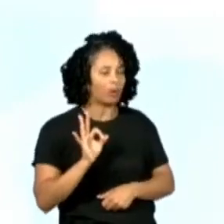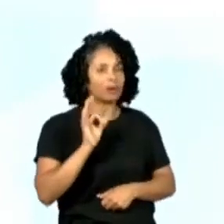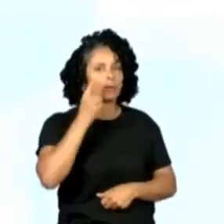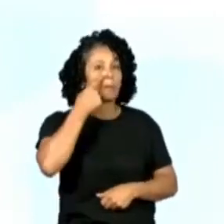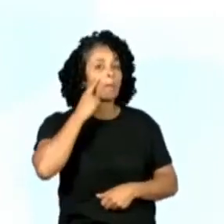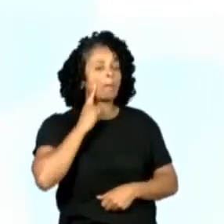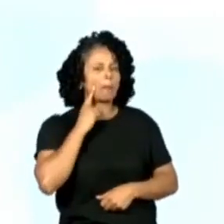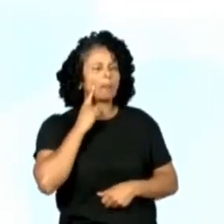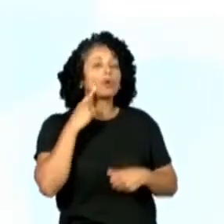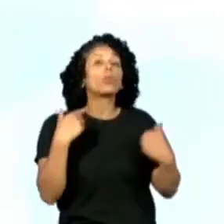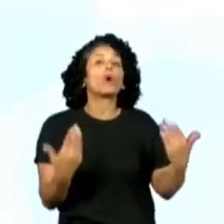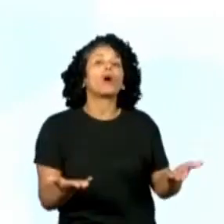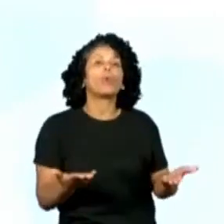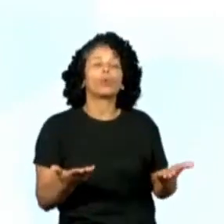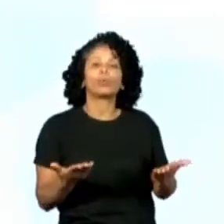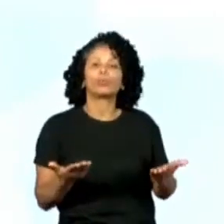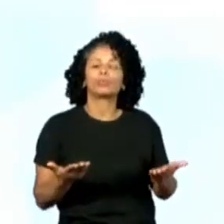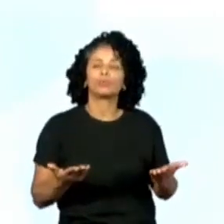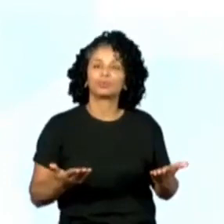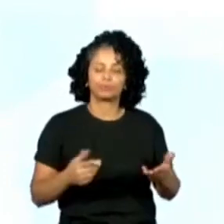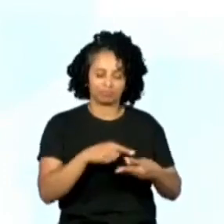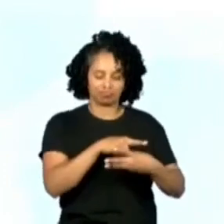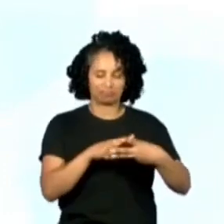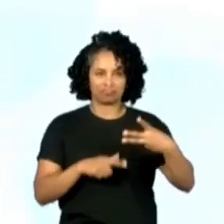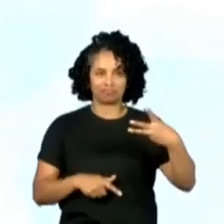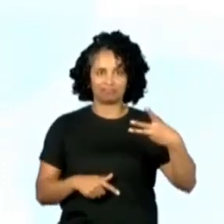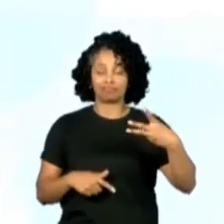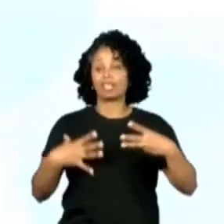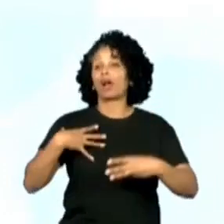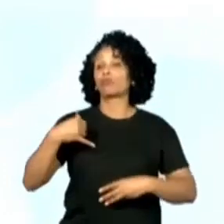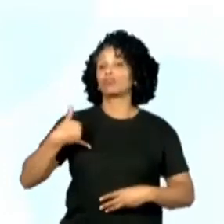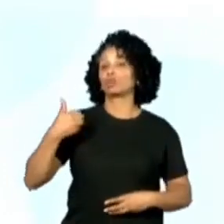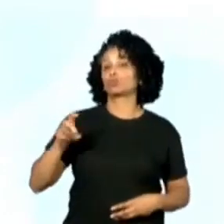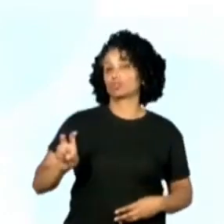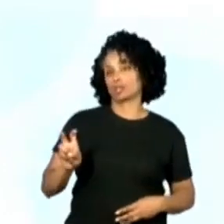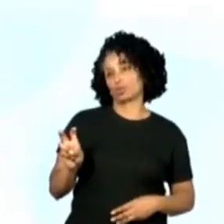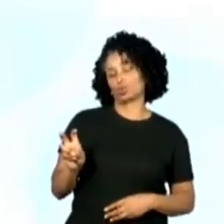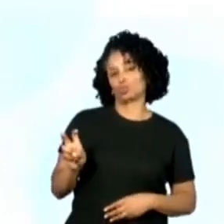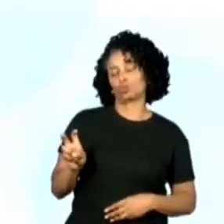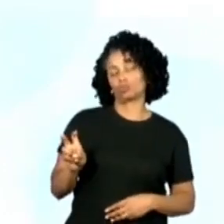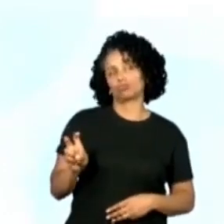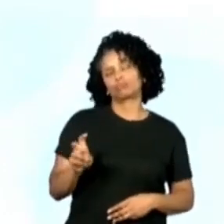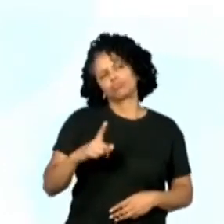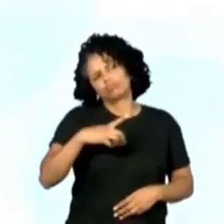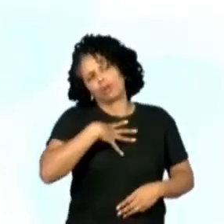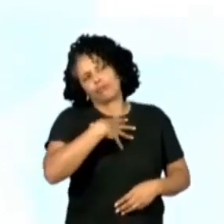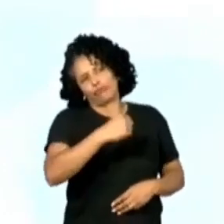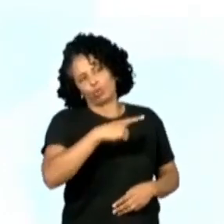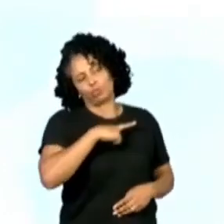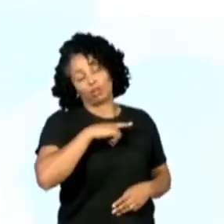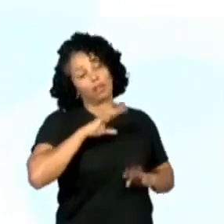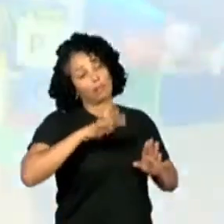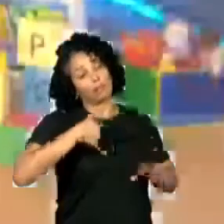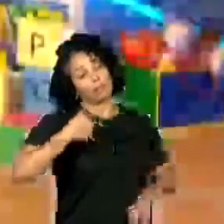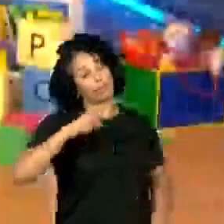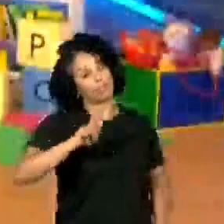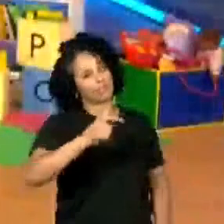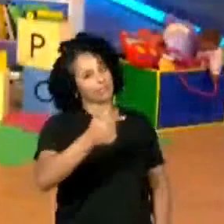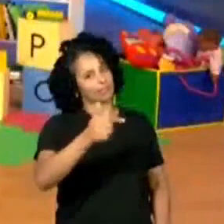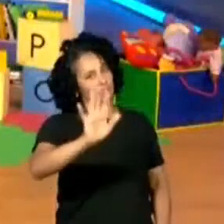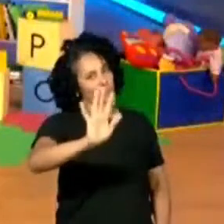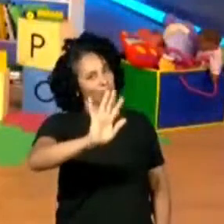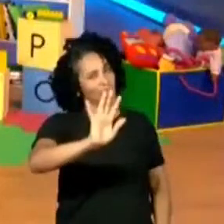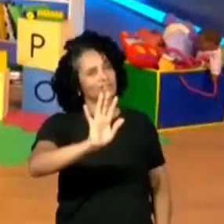mentira é o filho de 5 anos? Pois é. No caso, eu tenho um filho, tenho uma pegadinha. tem um filho. Mas ele não tem 5 anos. É.